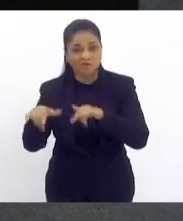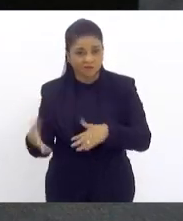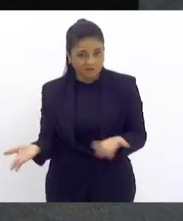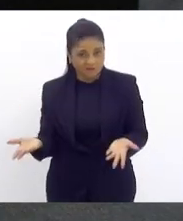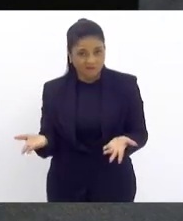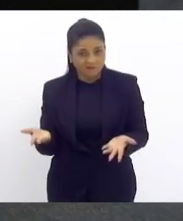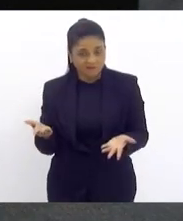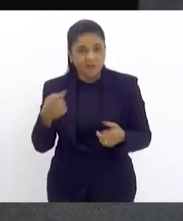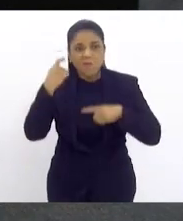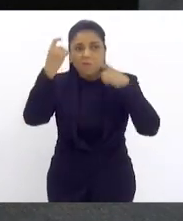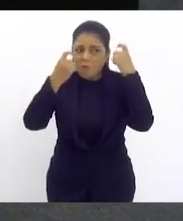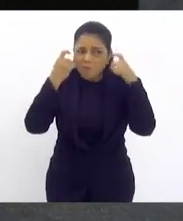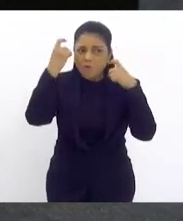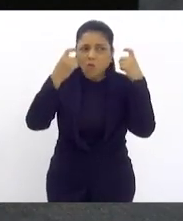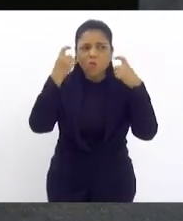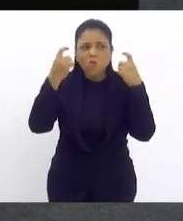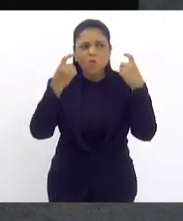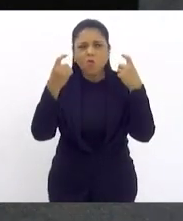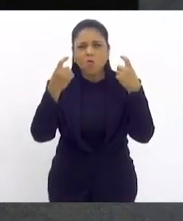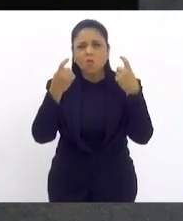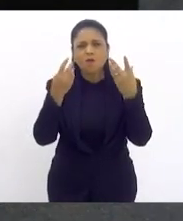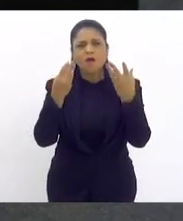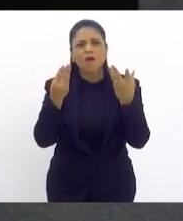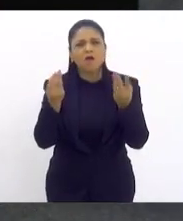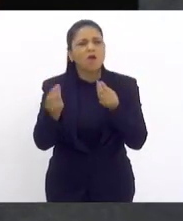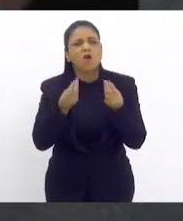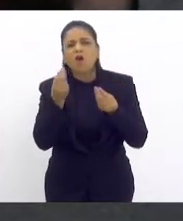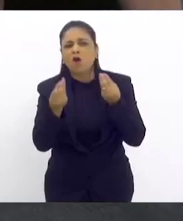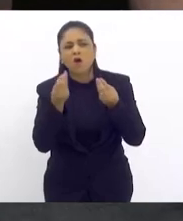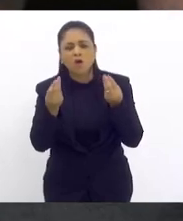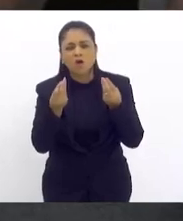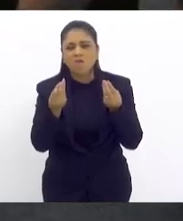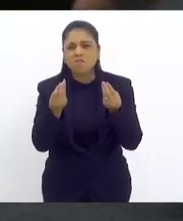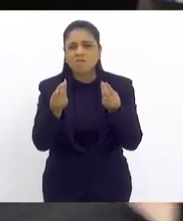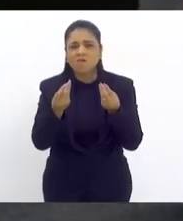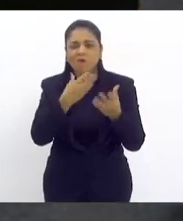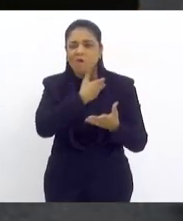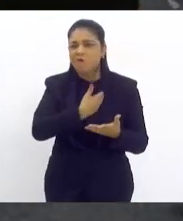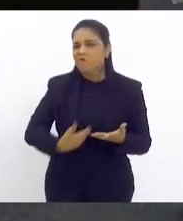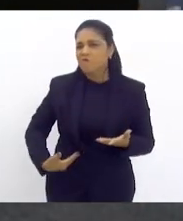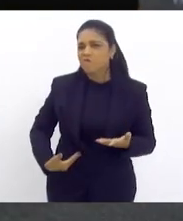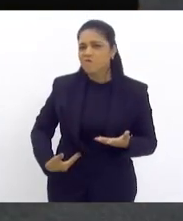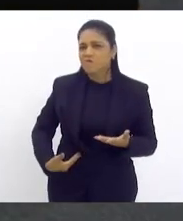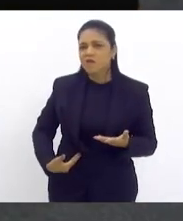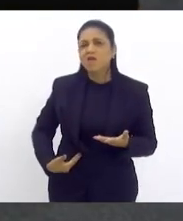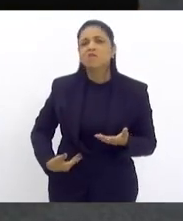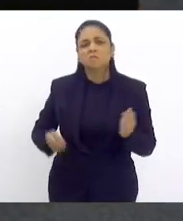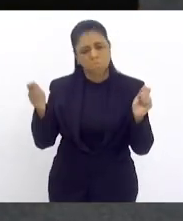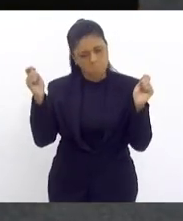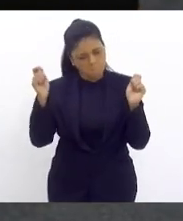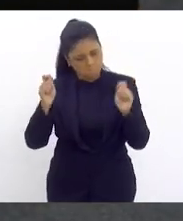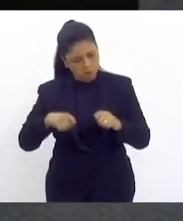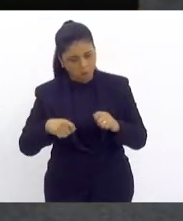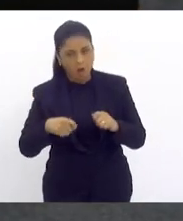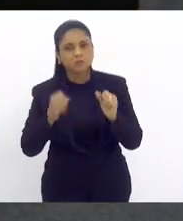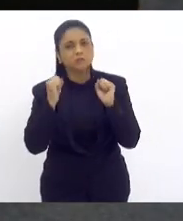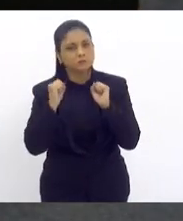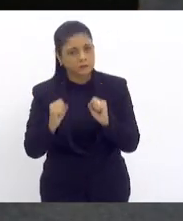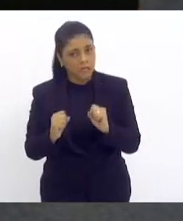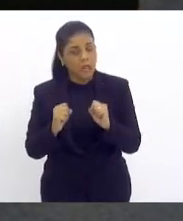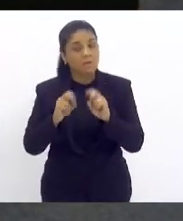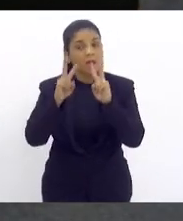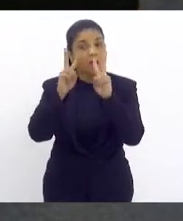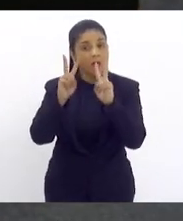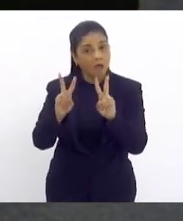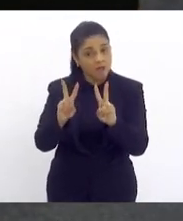convidam. Então, me preocupa muito a forma que está sendo feita, porque o governo, nós sabemos que o governo pode tudo, entre aspas,